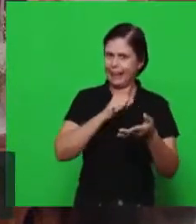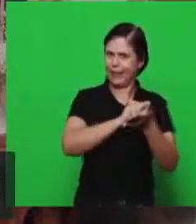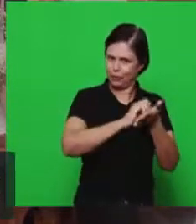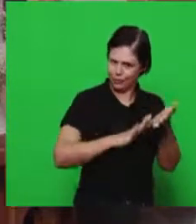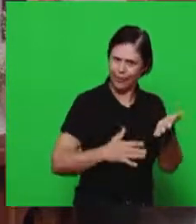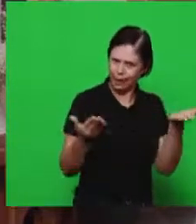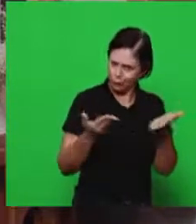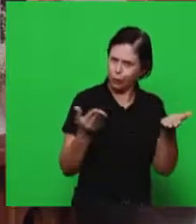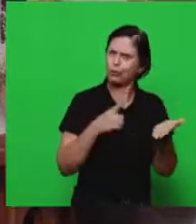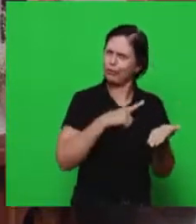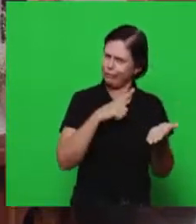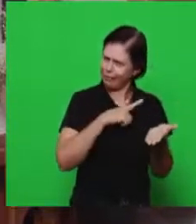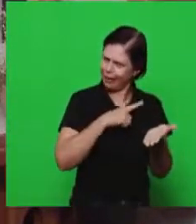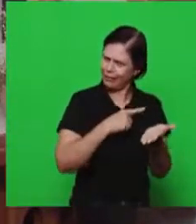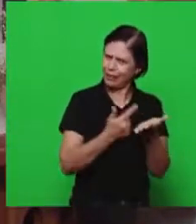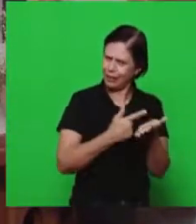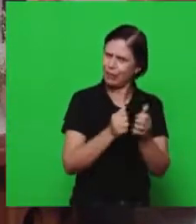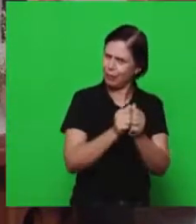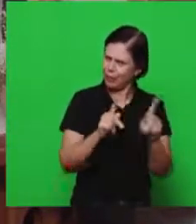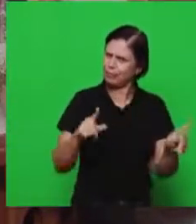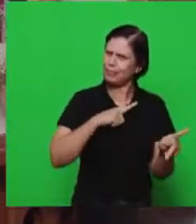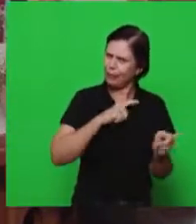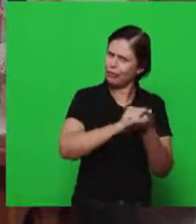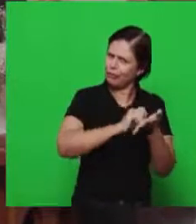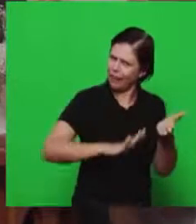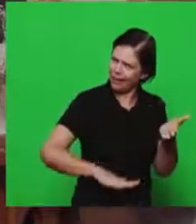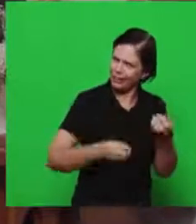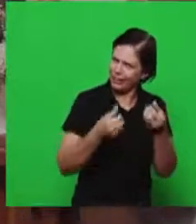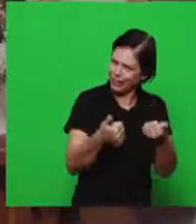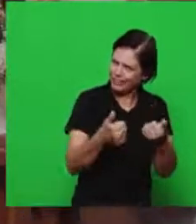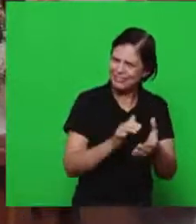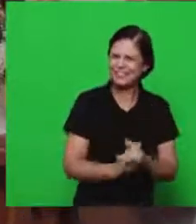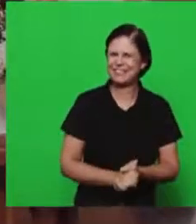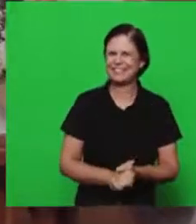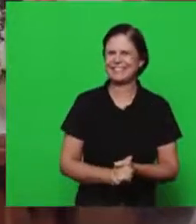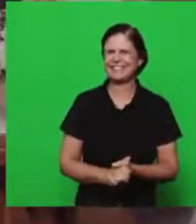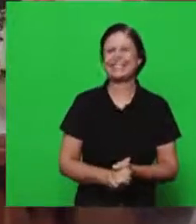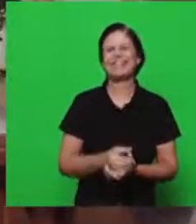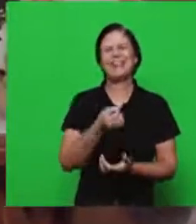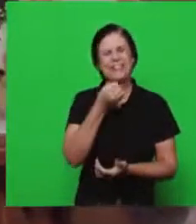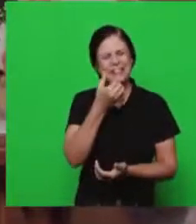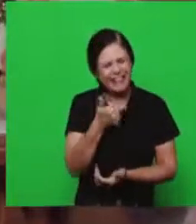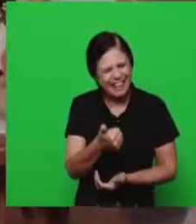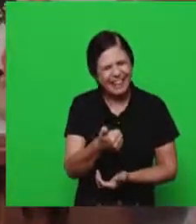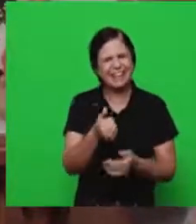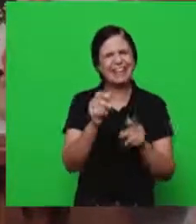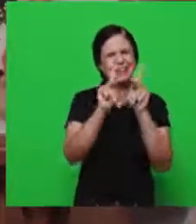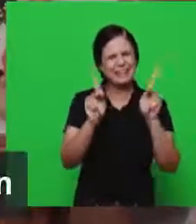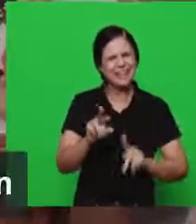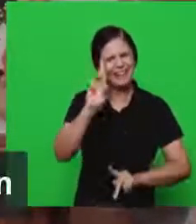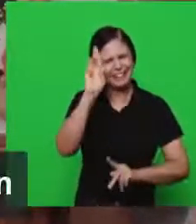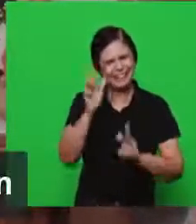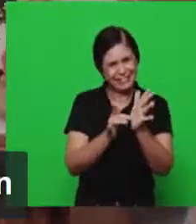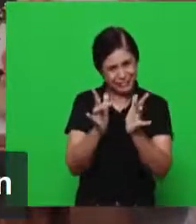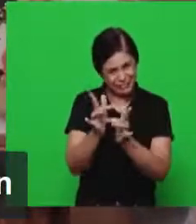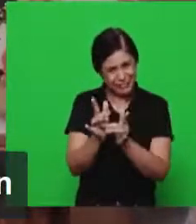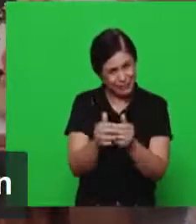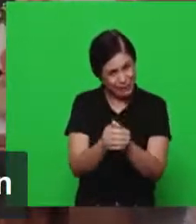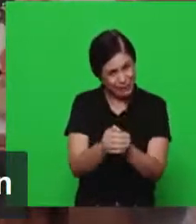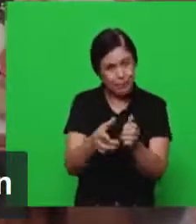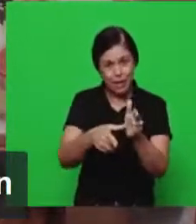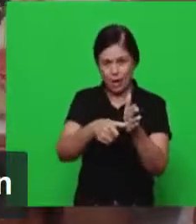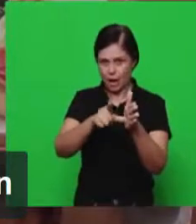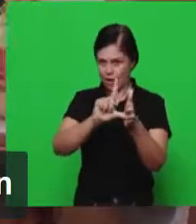para esta manhã no livro de Apocalipse. Bem, irmãos, a paz do Senhor. Antes de